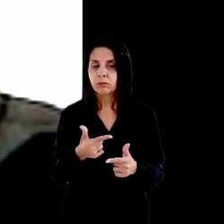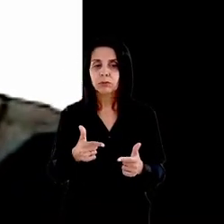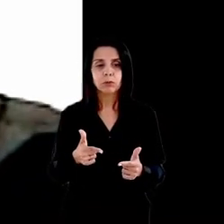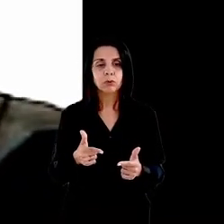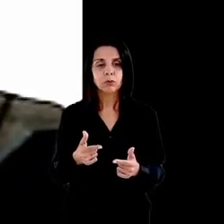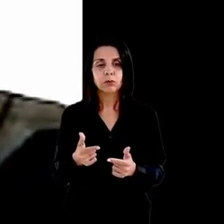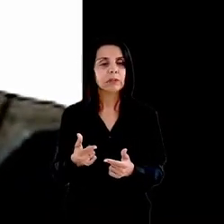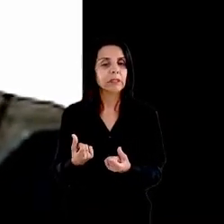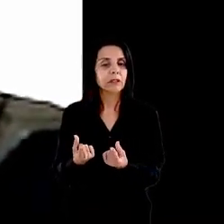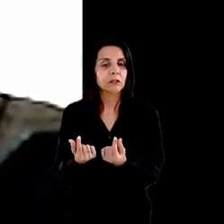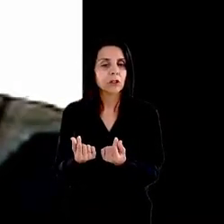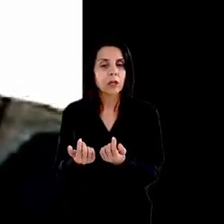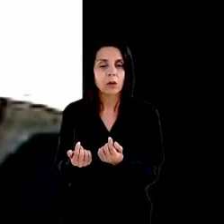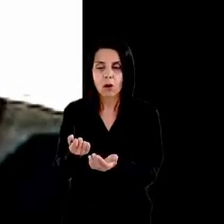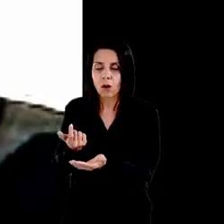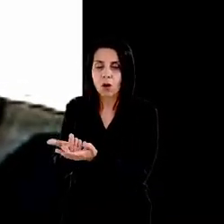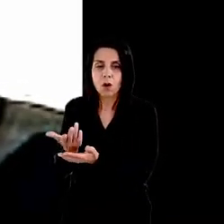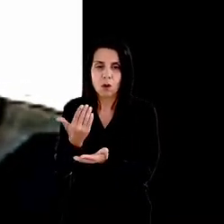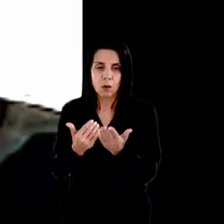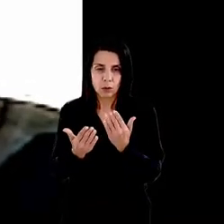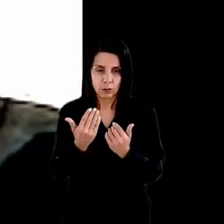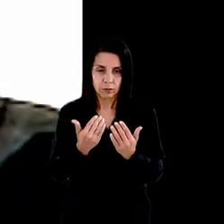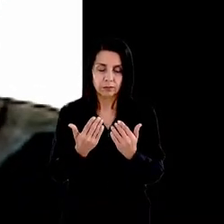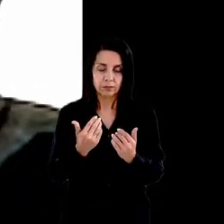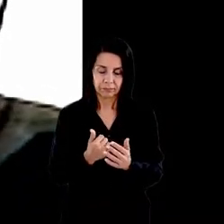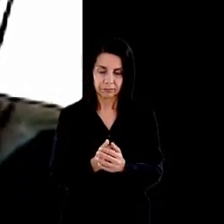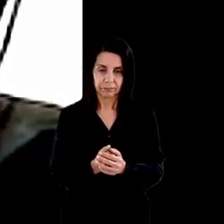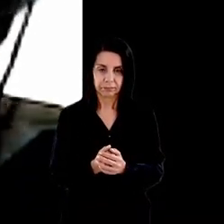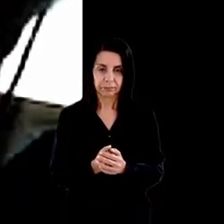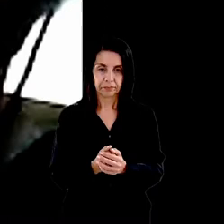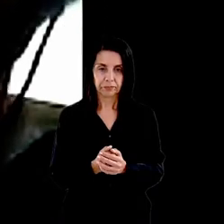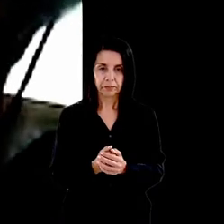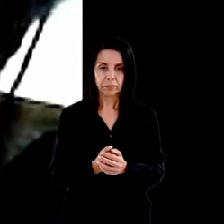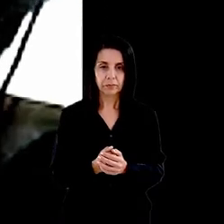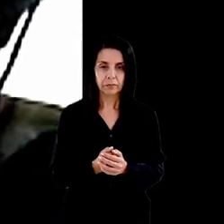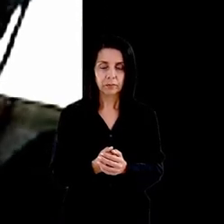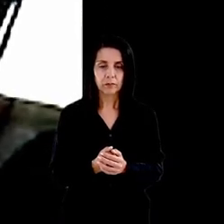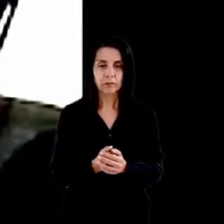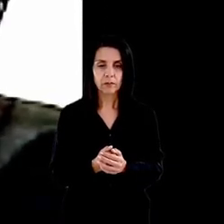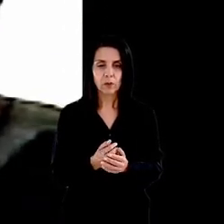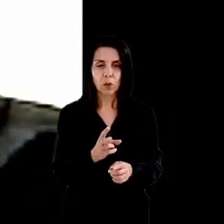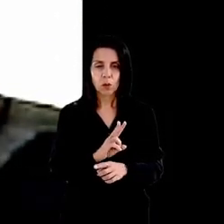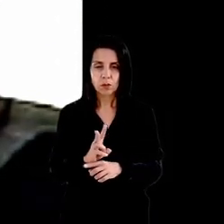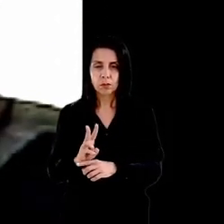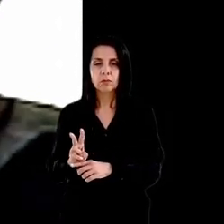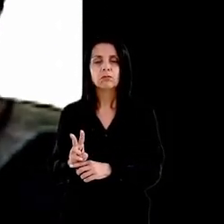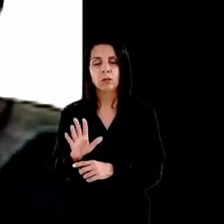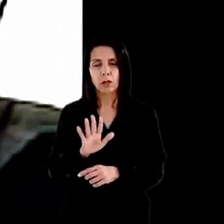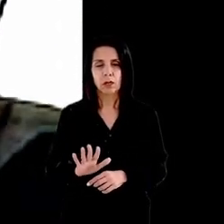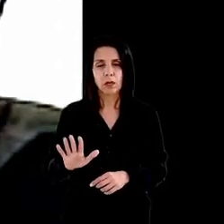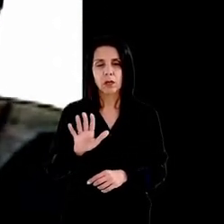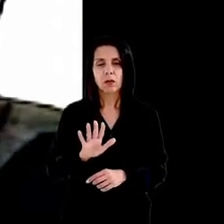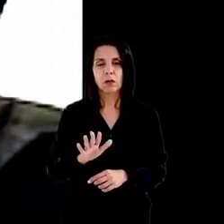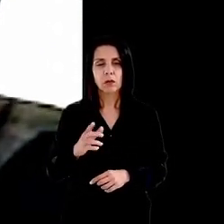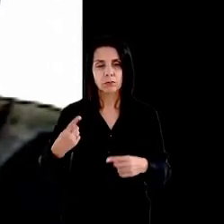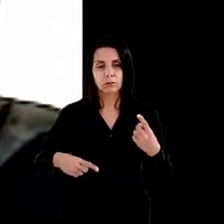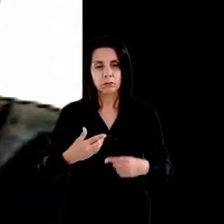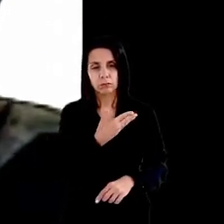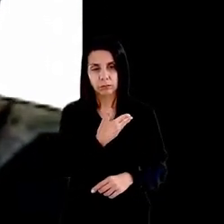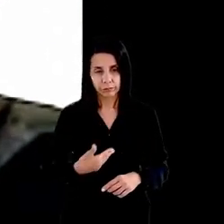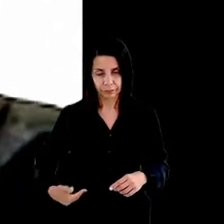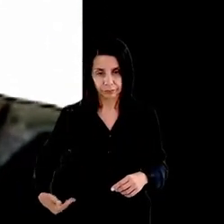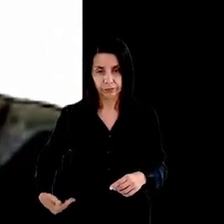André já nos trouxe que é o Observatório Brasileiro de Políticas Públicas agora em setembro de 2001 no Cade de um